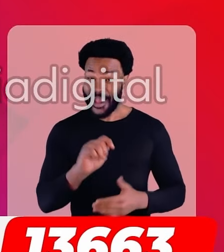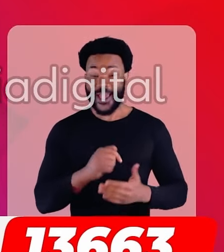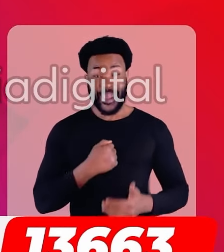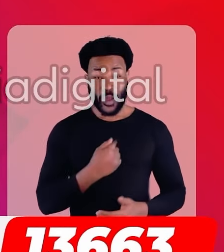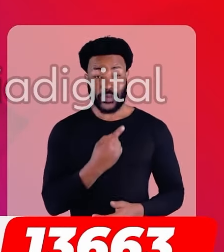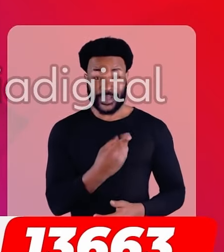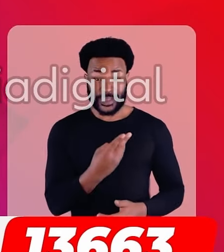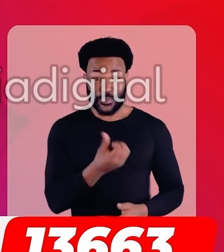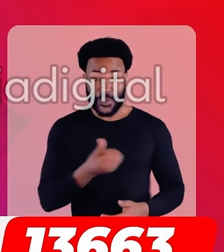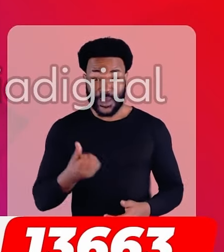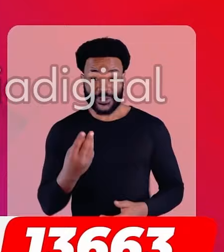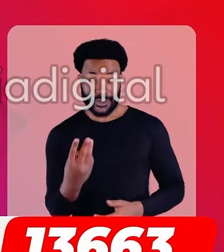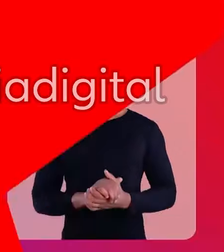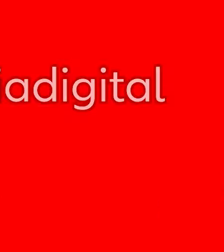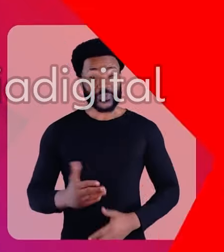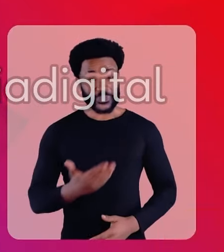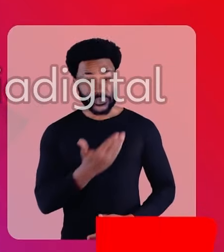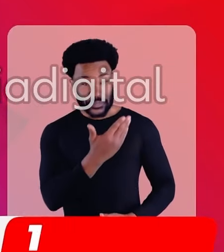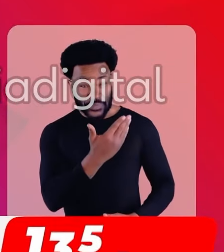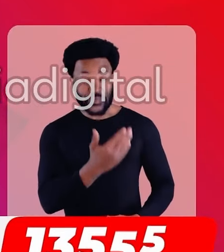Bezerra, 13663.